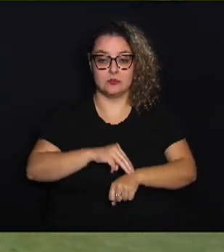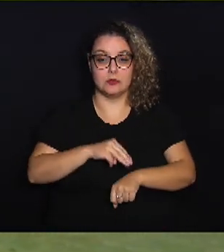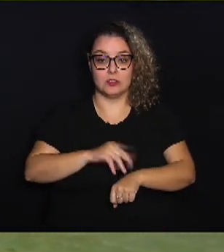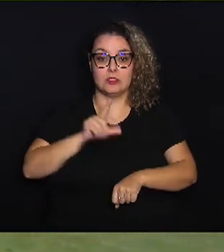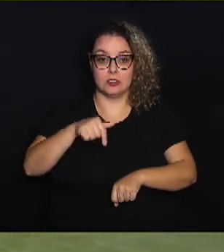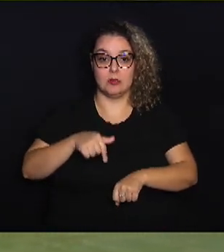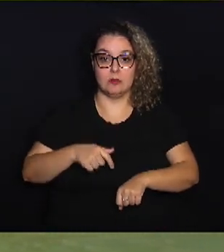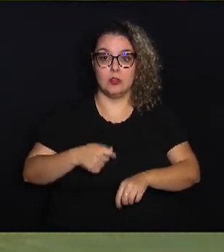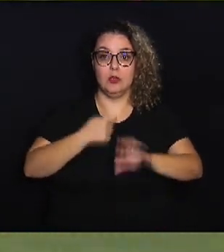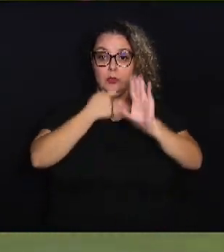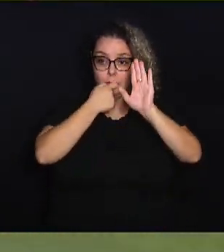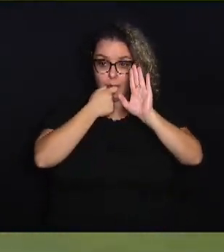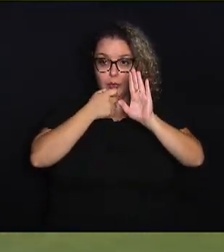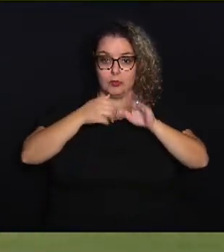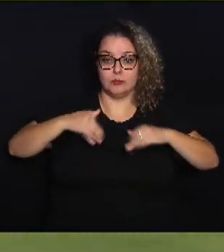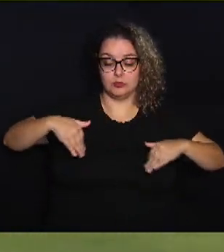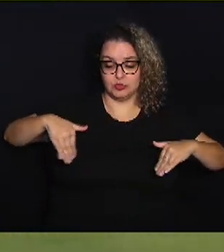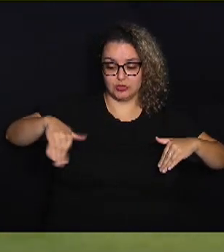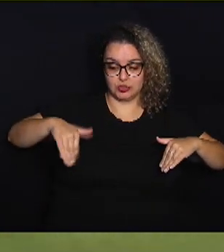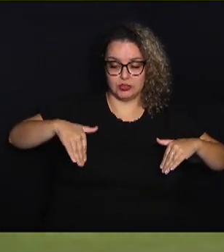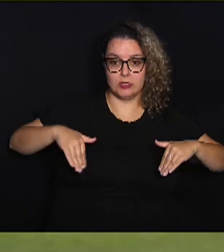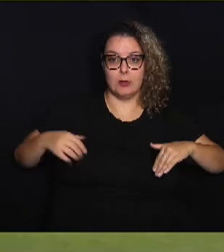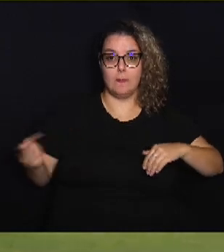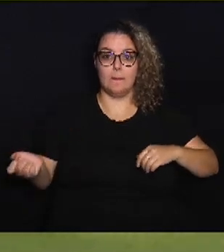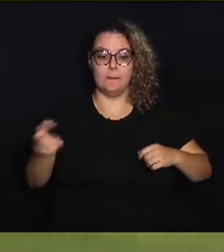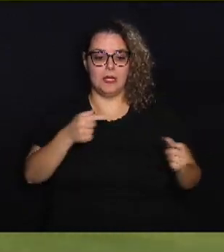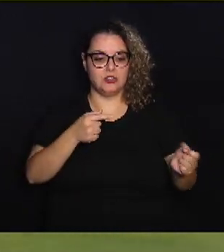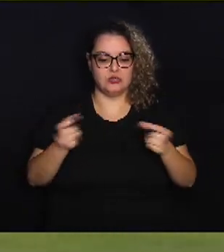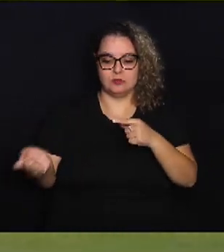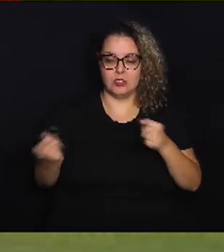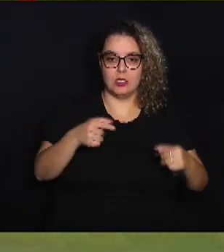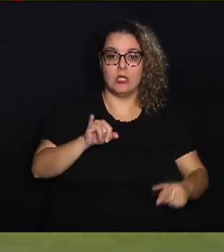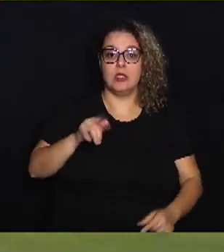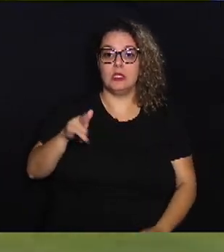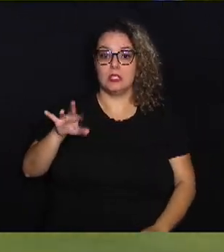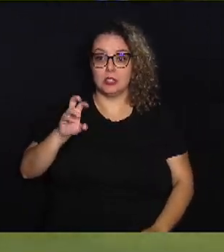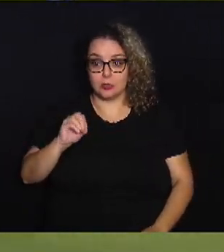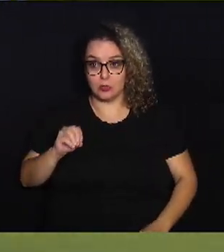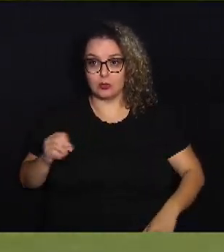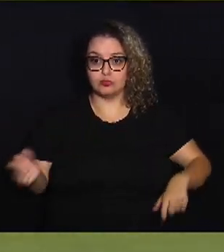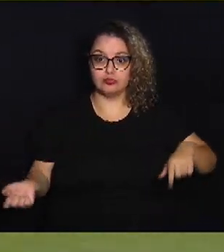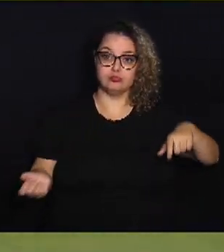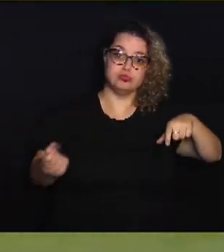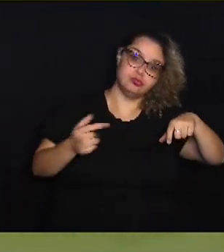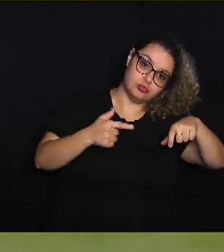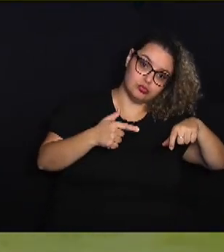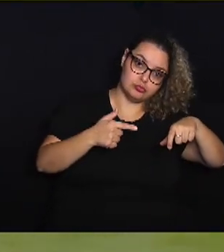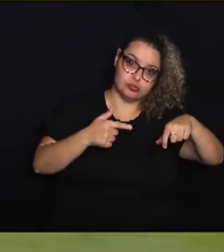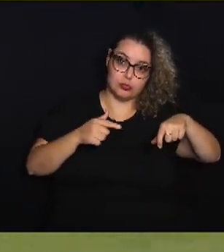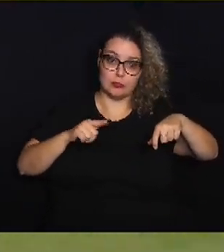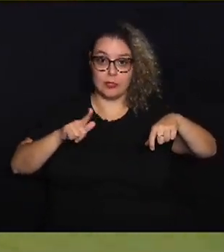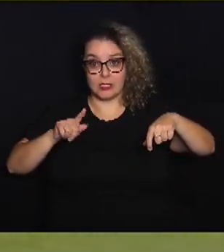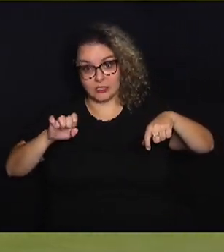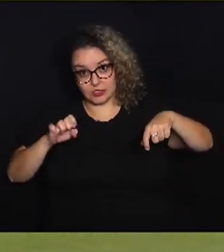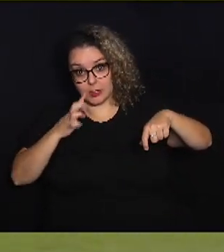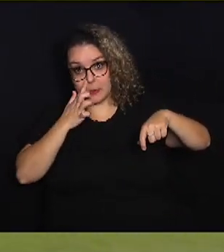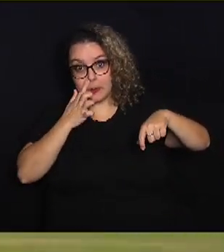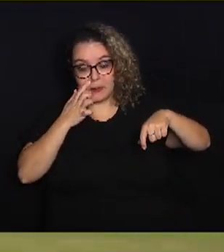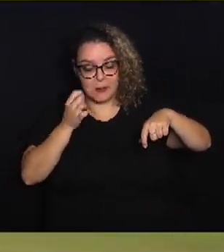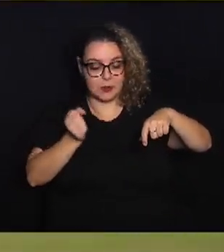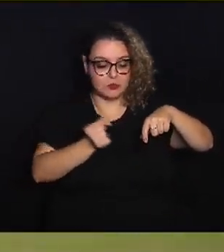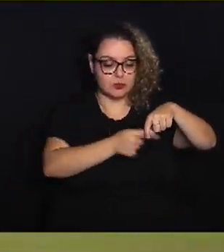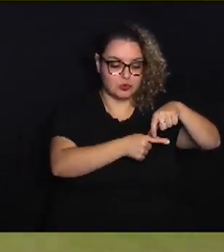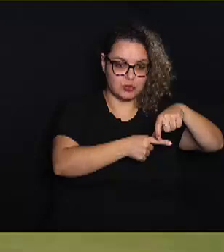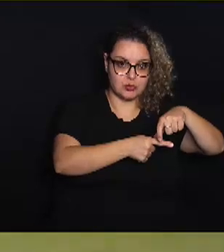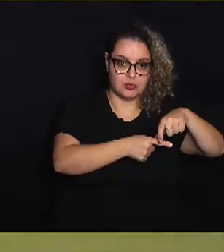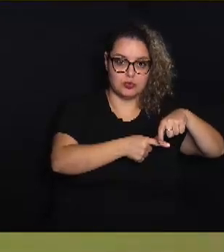cobrança de lateral e bate e rebate, Igor Inocêncio serviu de cabeça para Jé. Soltar a bomba